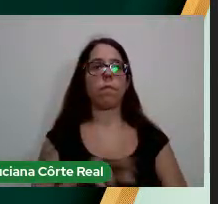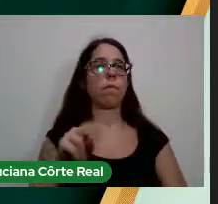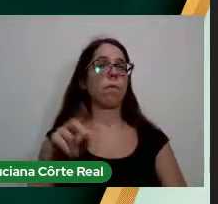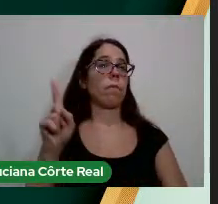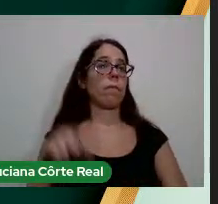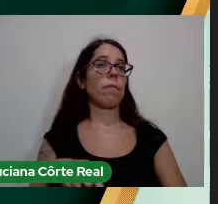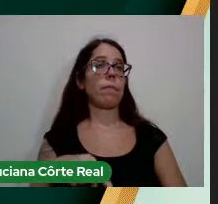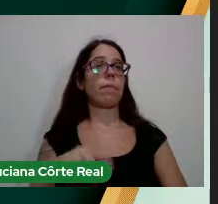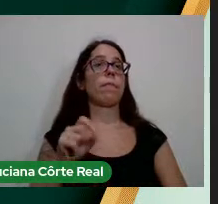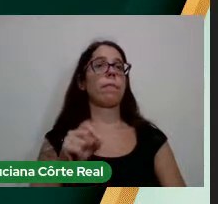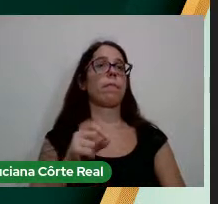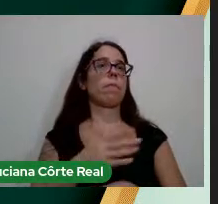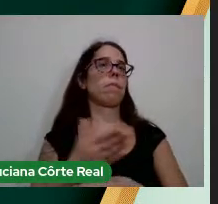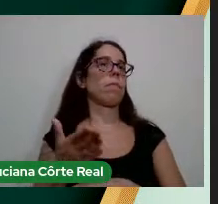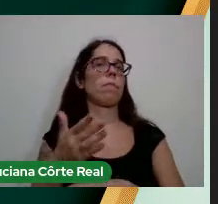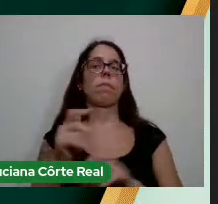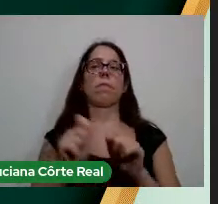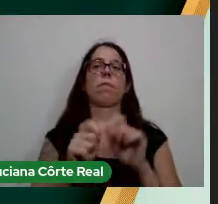tarde Para realizar um sonho